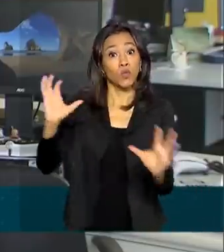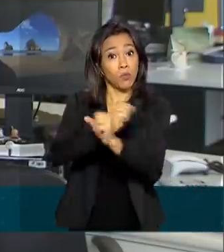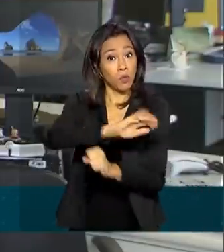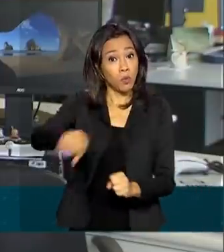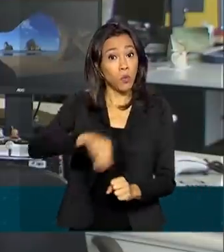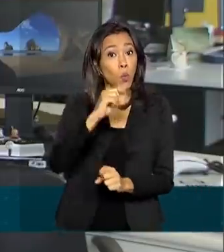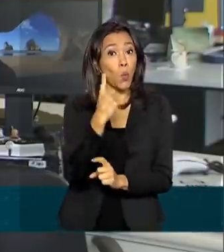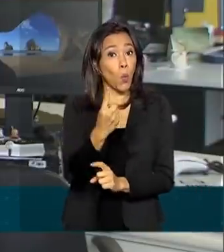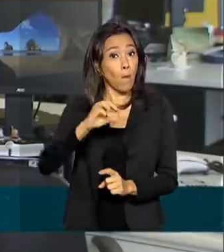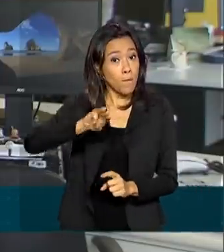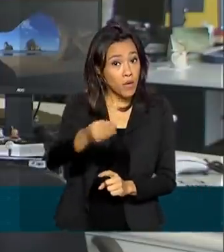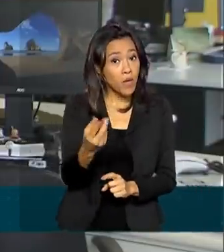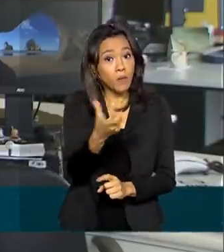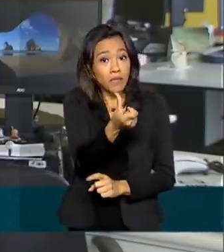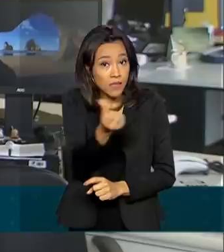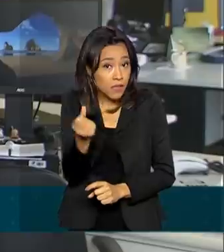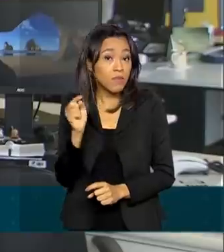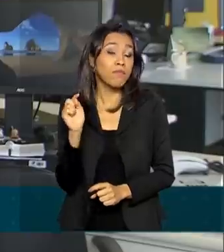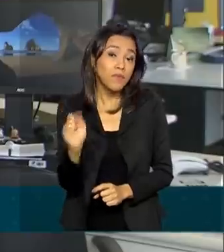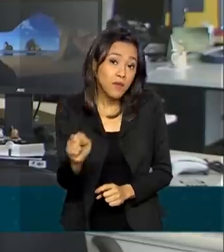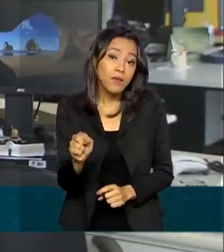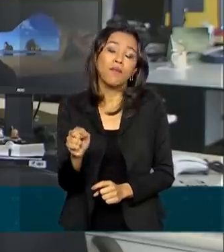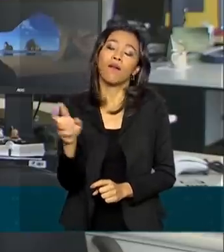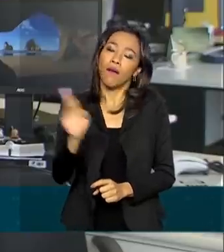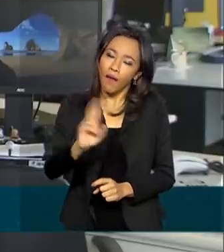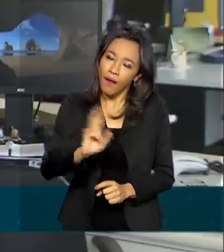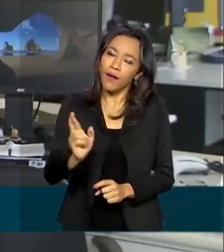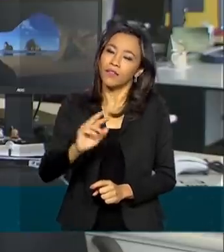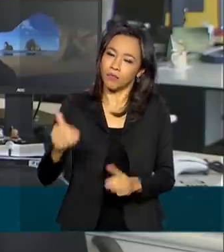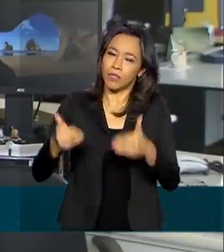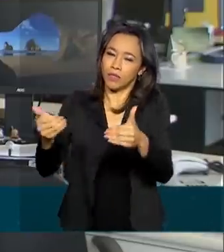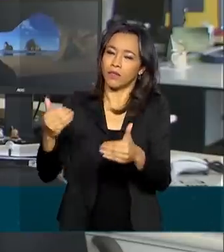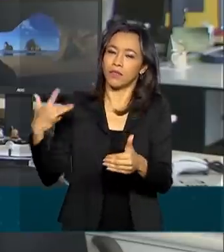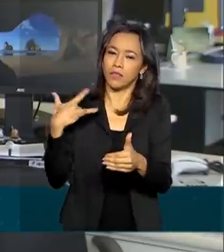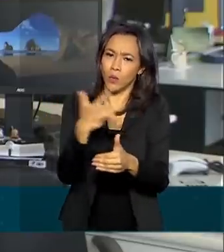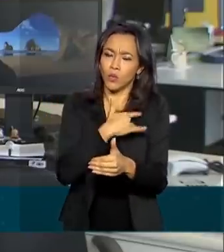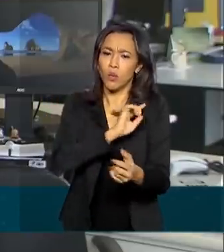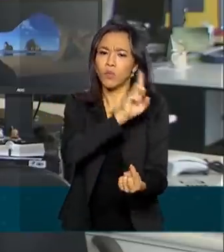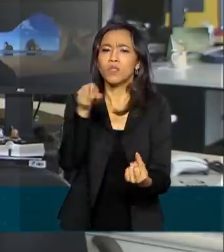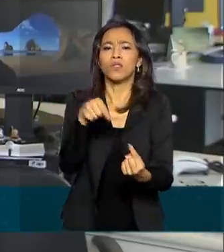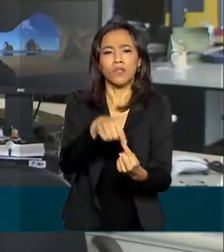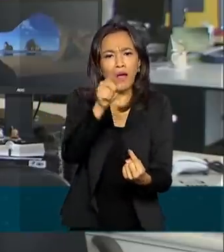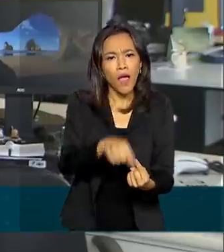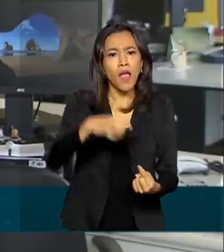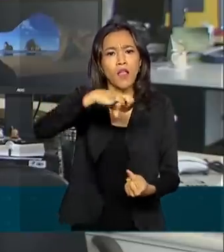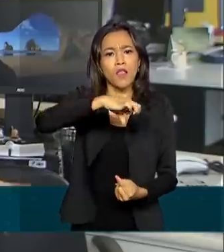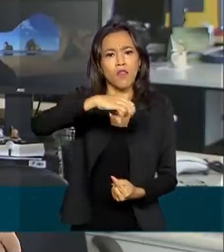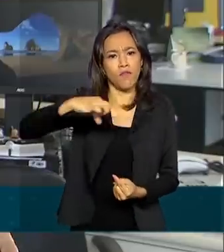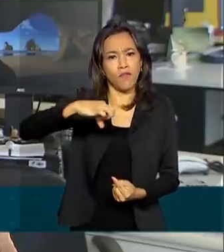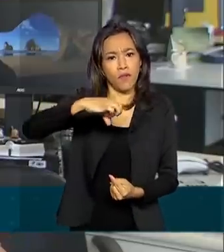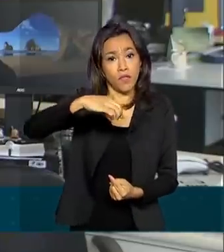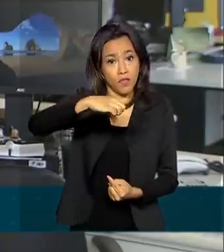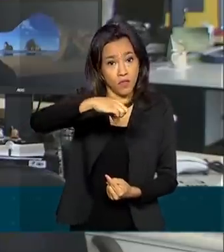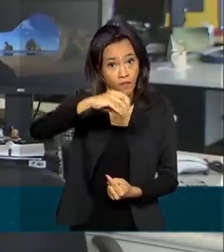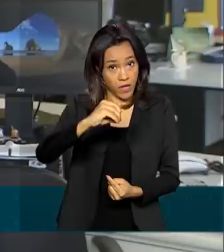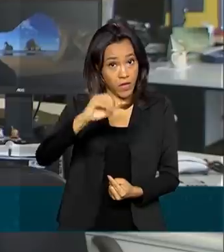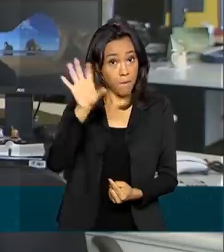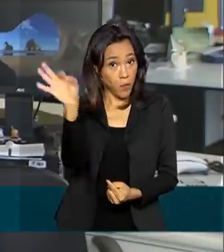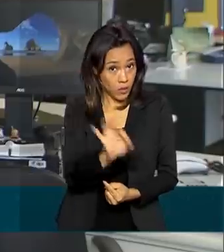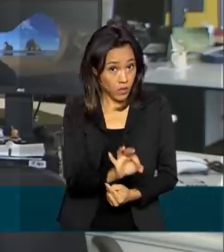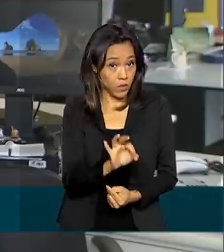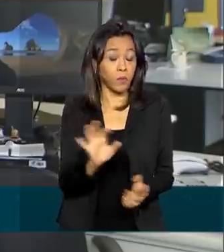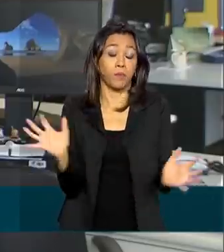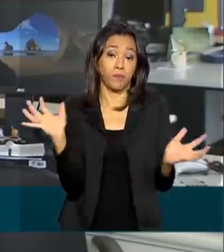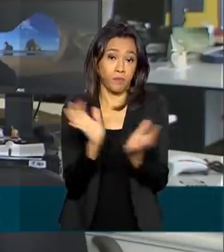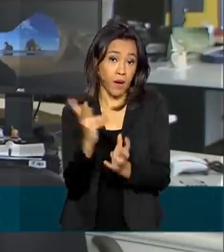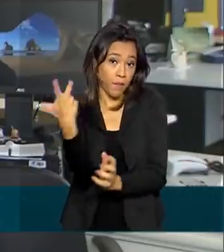1 bilhão e 100 mil reais na campanha de vacinação. A meta é vacinar pelo menos 90% do público-alvo. A escolha dos grupos prioritários